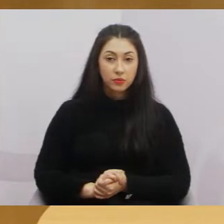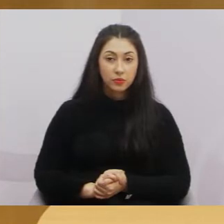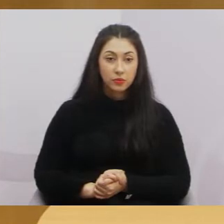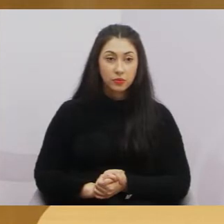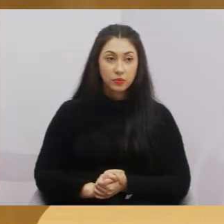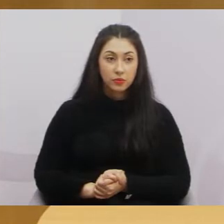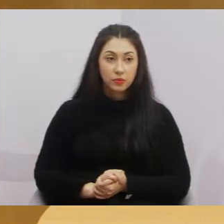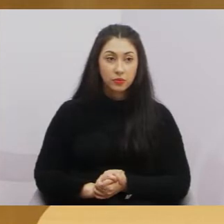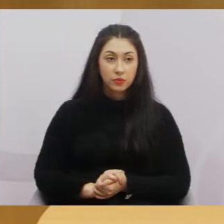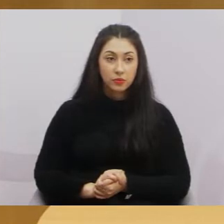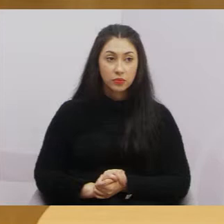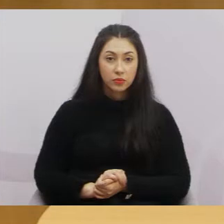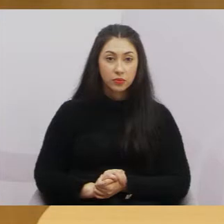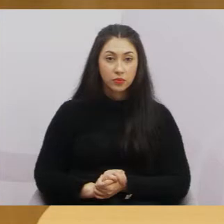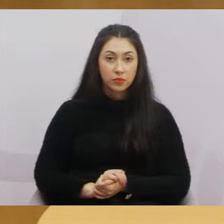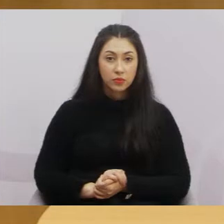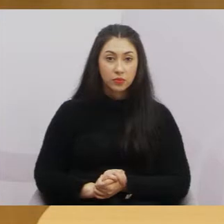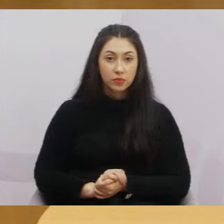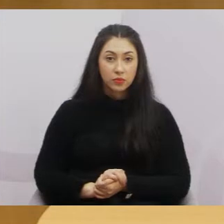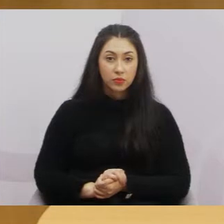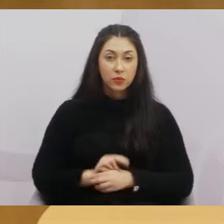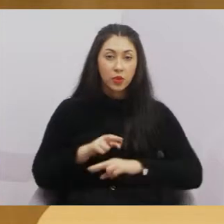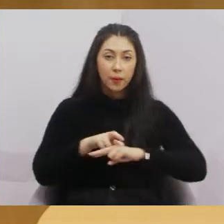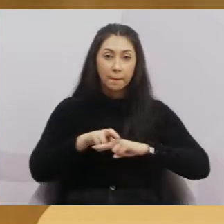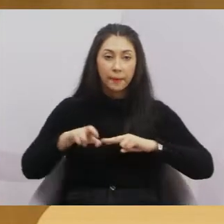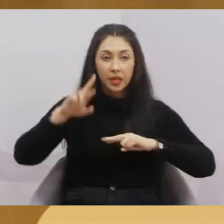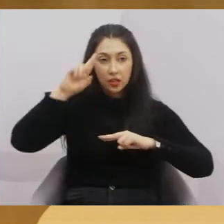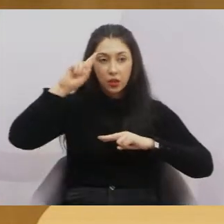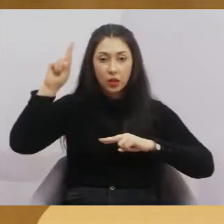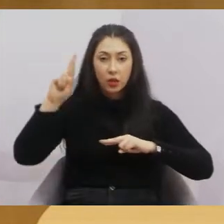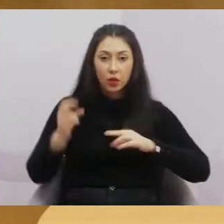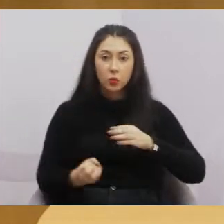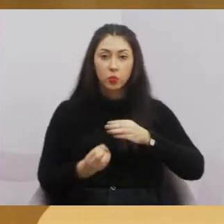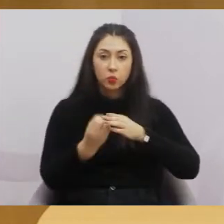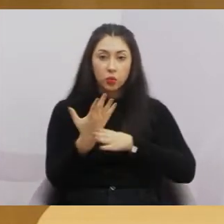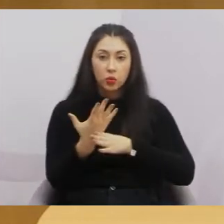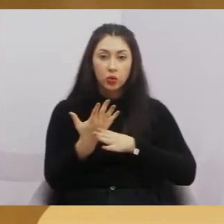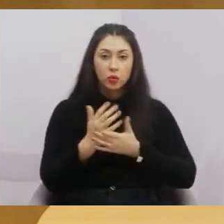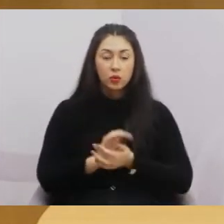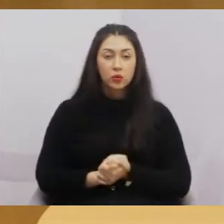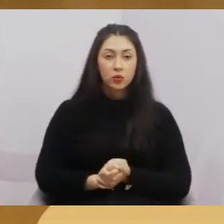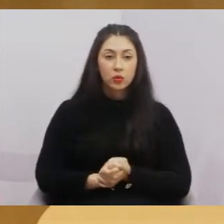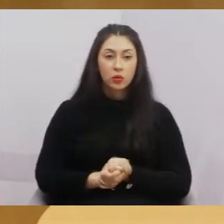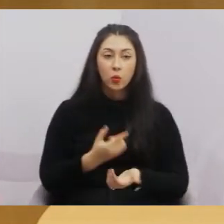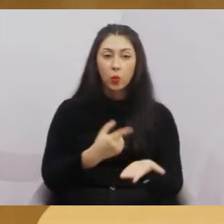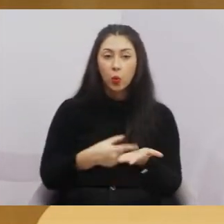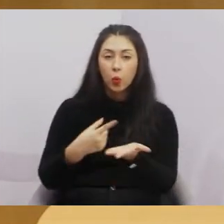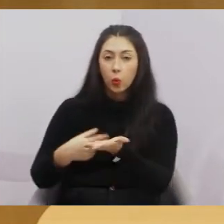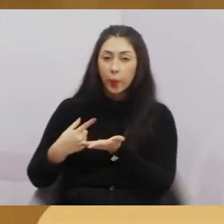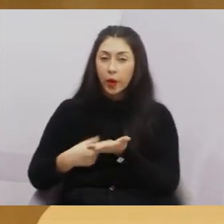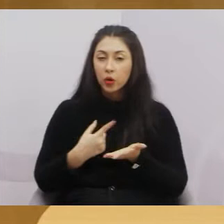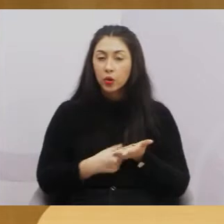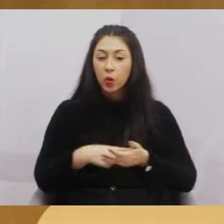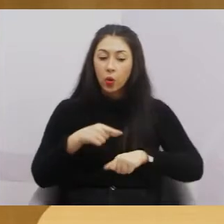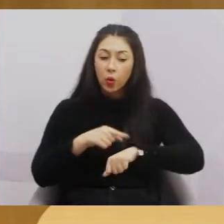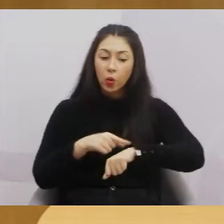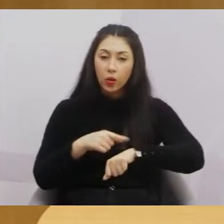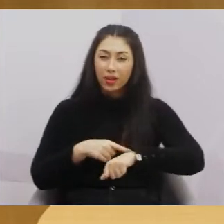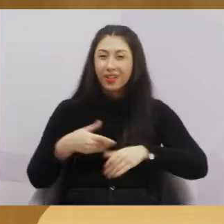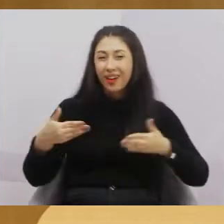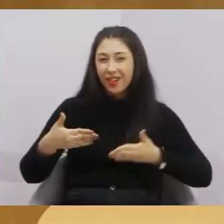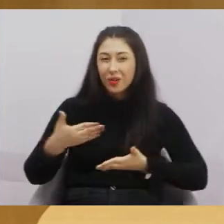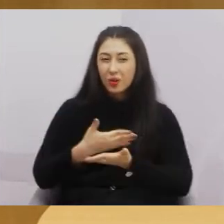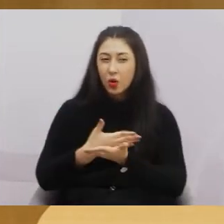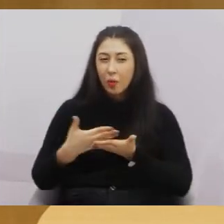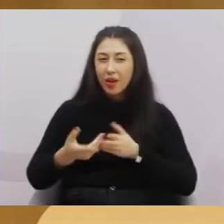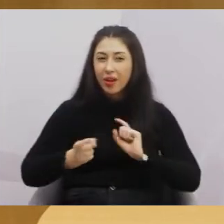É consenso dos autores da presente propositura que o horário atual de início da sessão